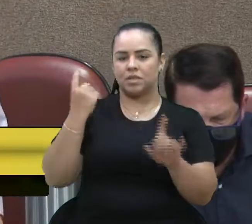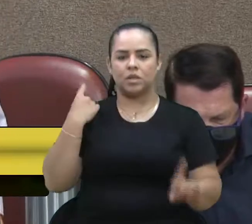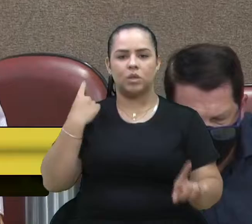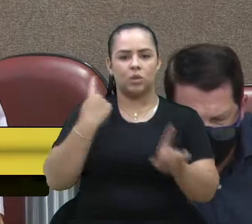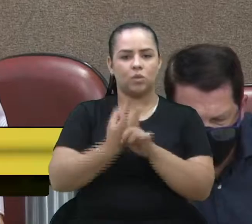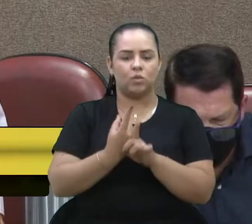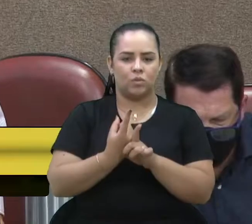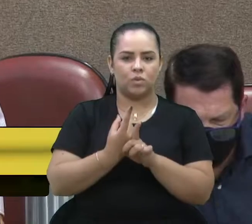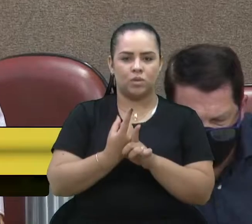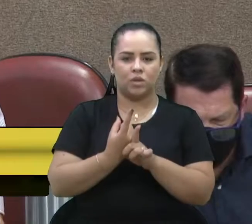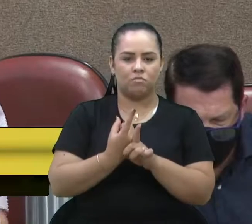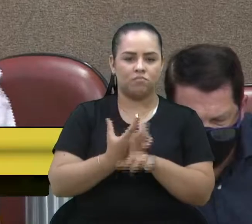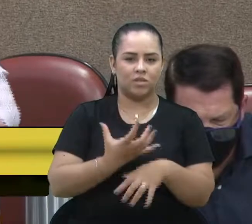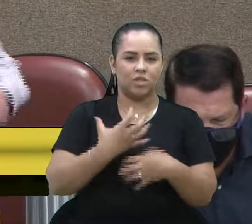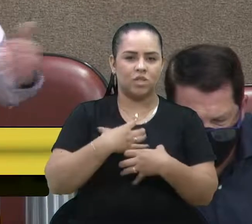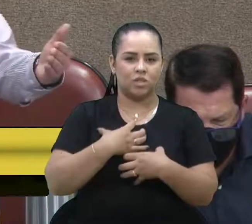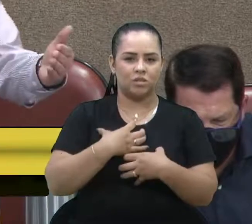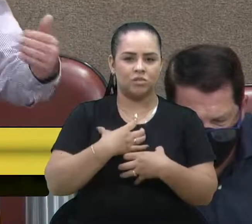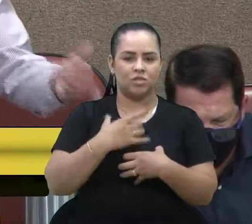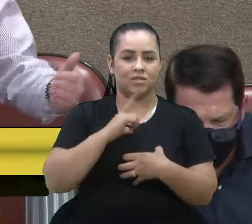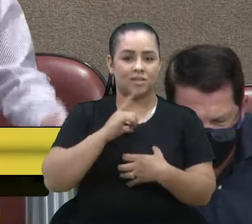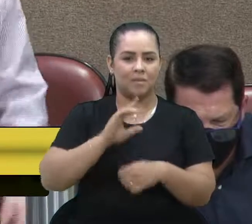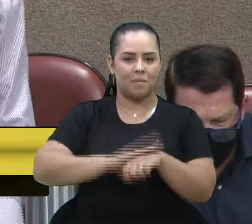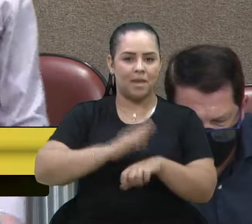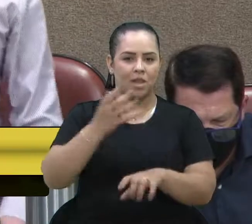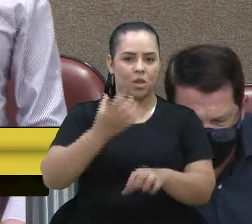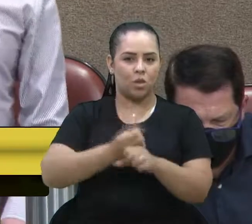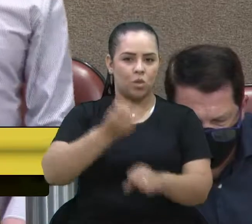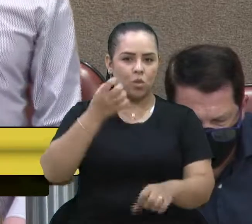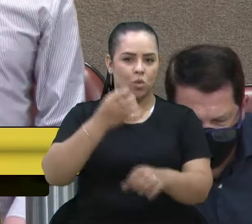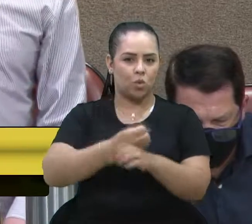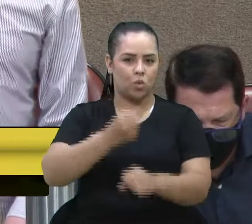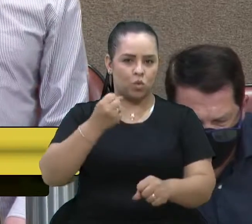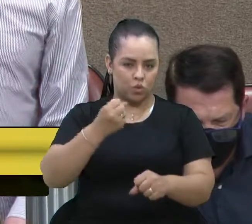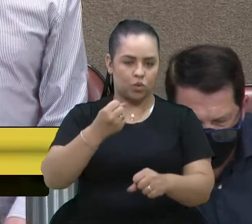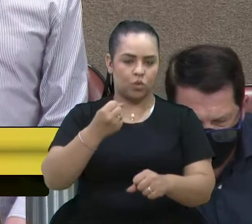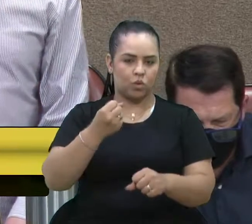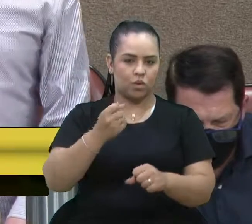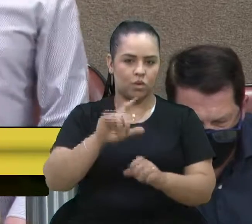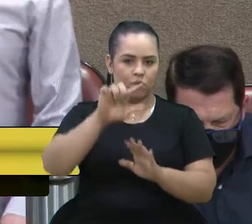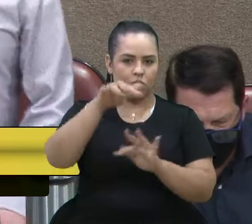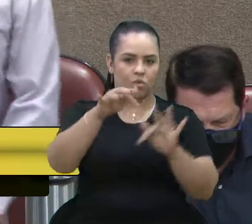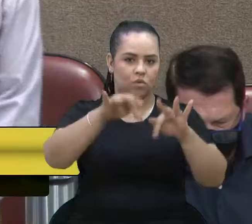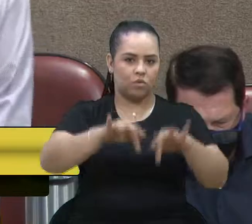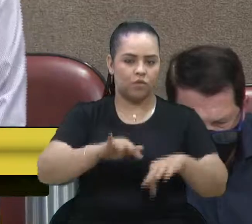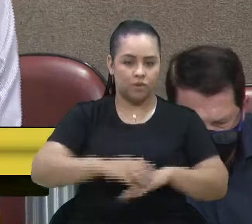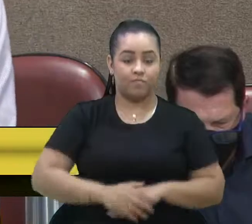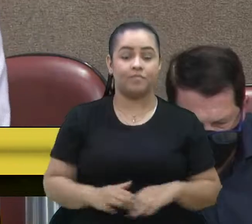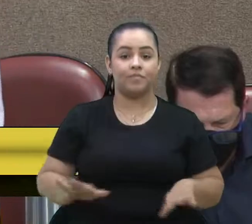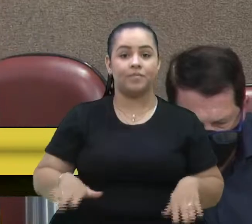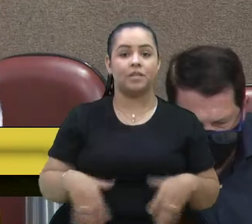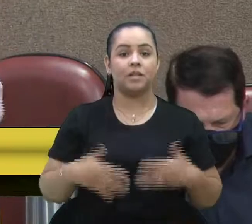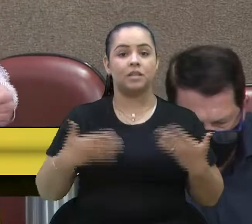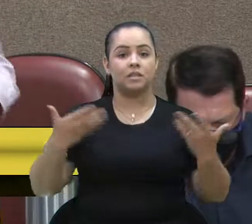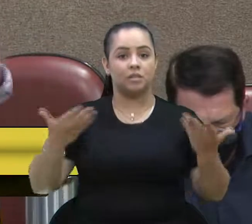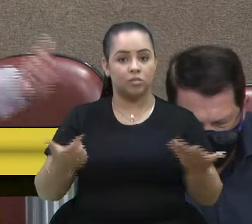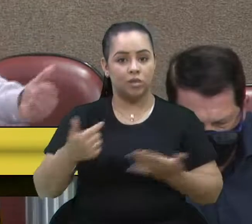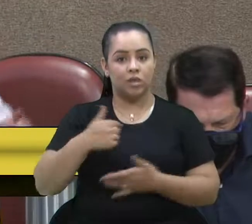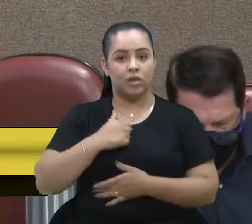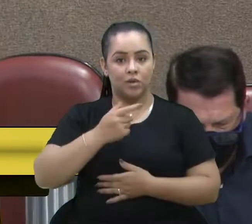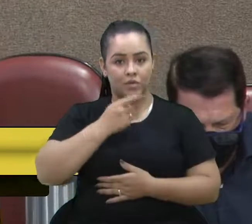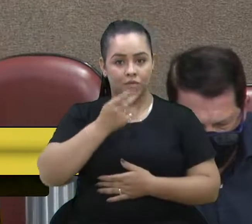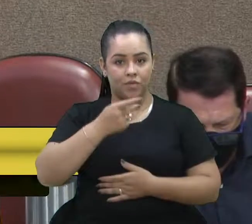de dar lucro ao seu resultado final. Dito isso, eu falo